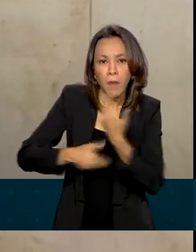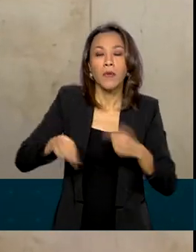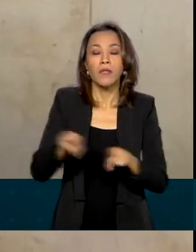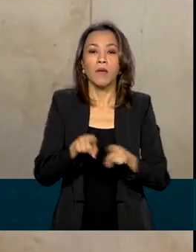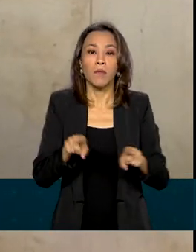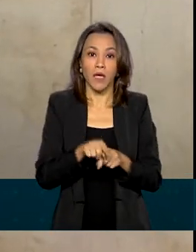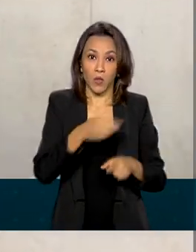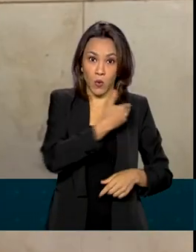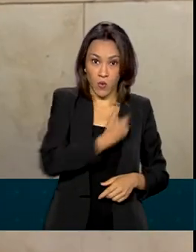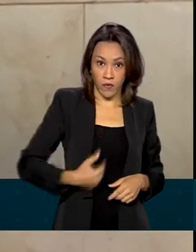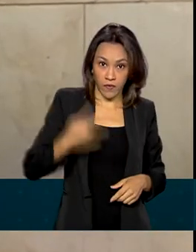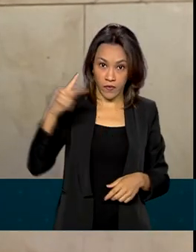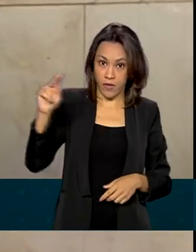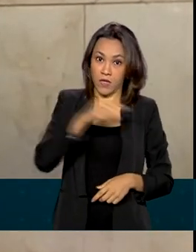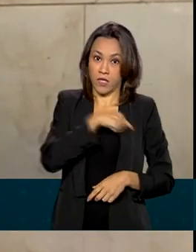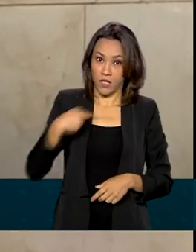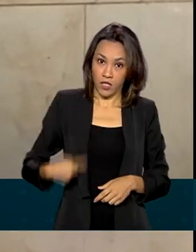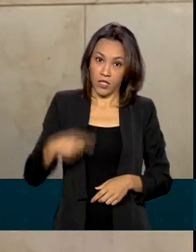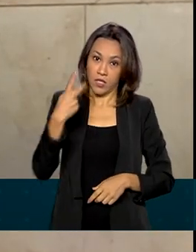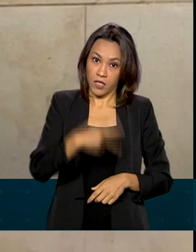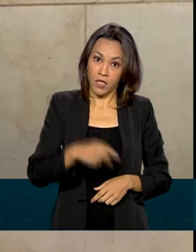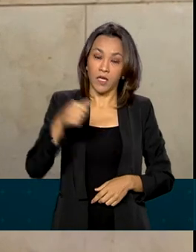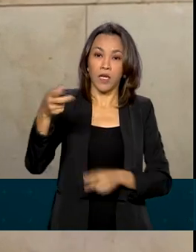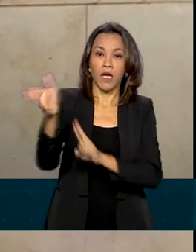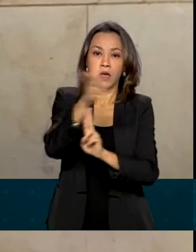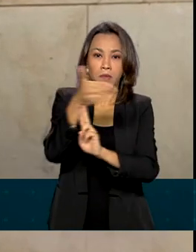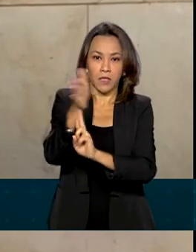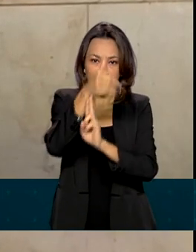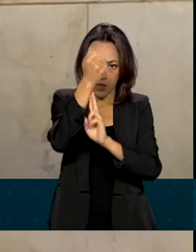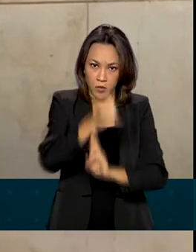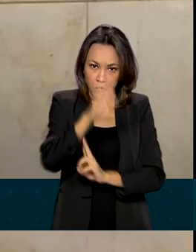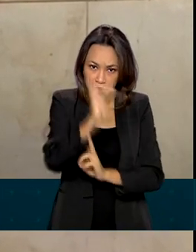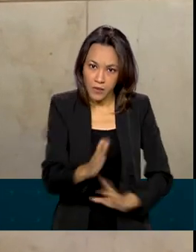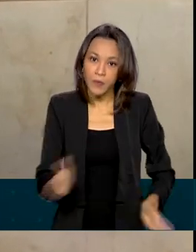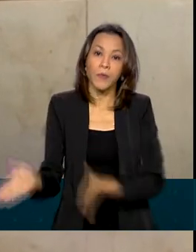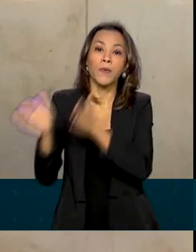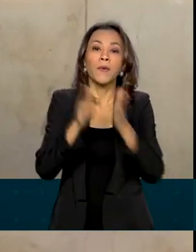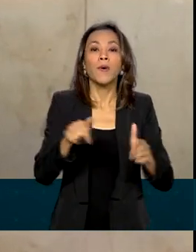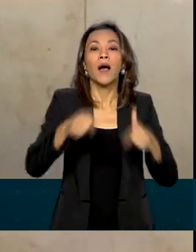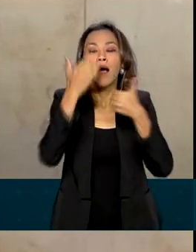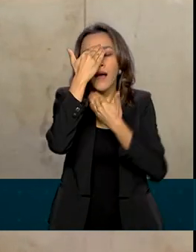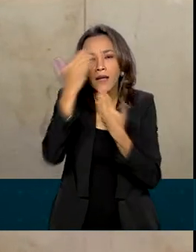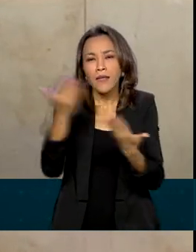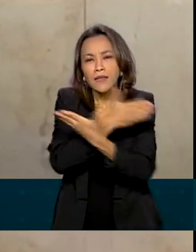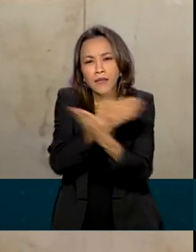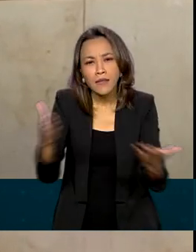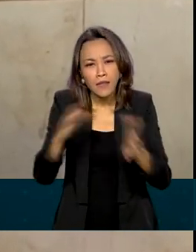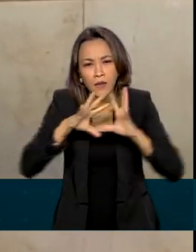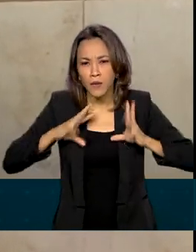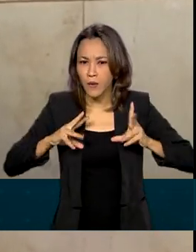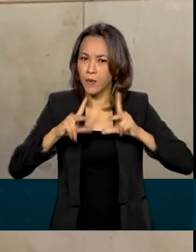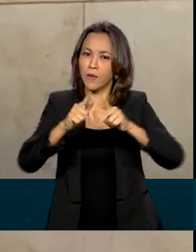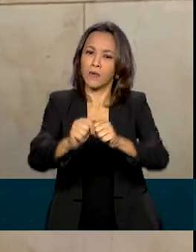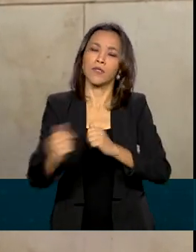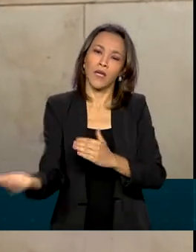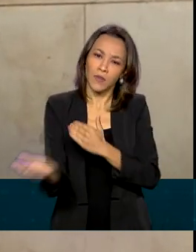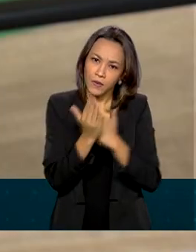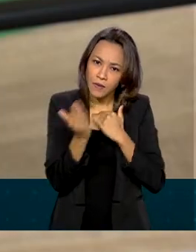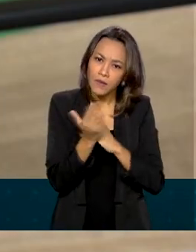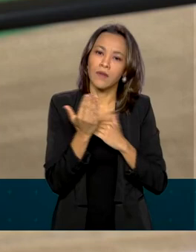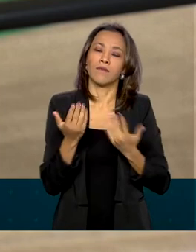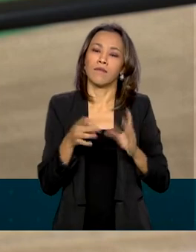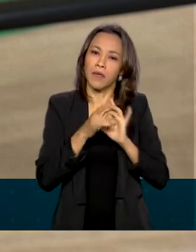chinesa no Brasil. Fica aqui o nosso agradecimento a todos que, de alguma forma, ajudaram nesta liberação.